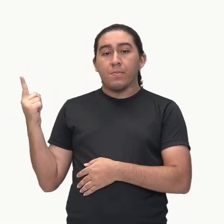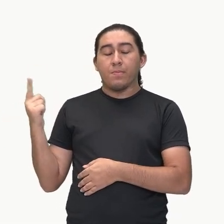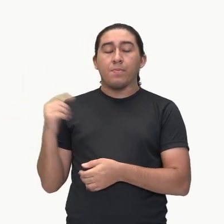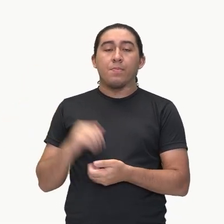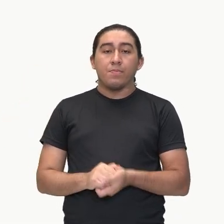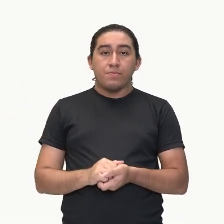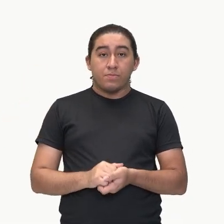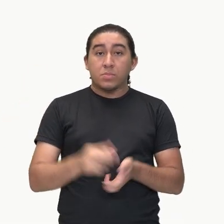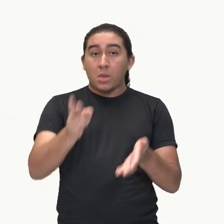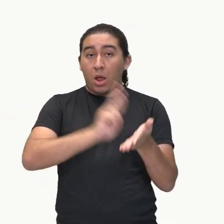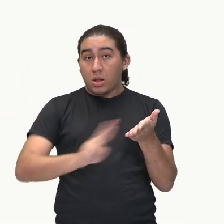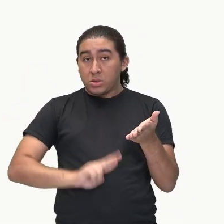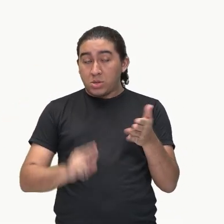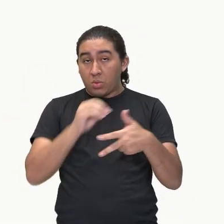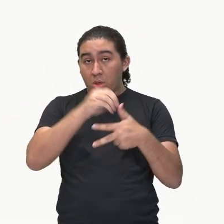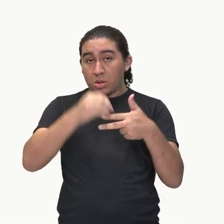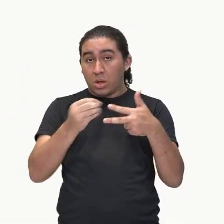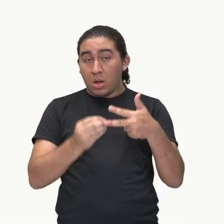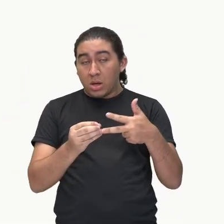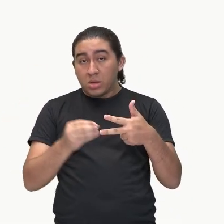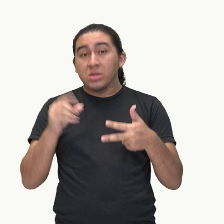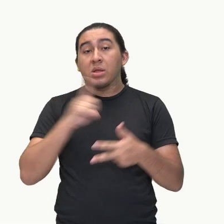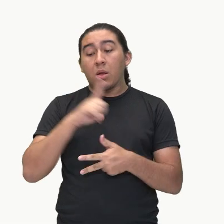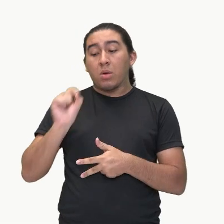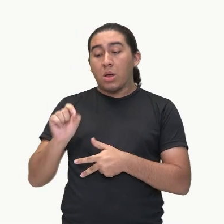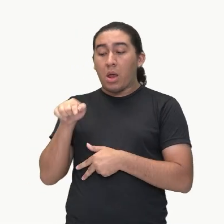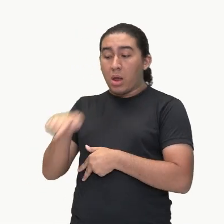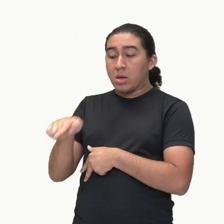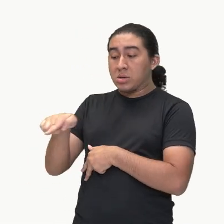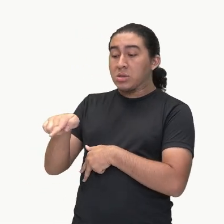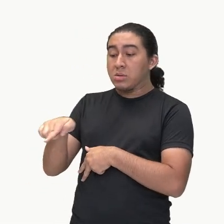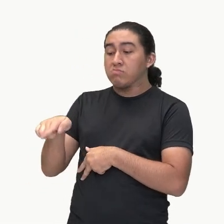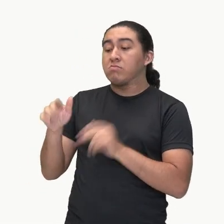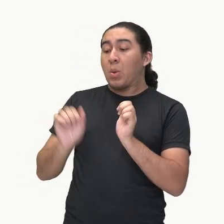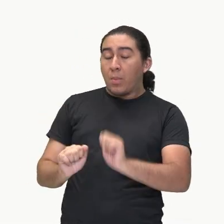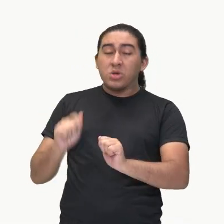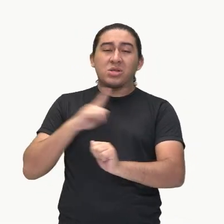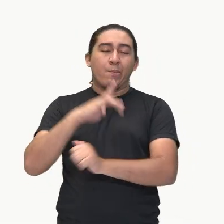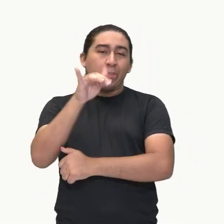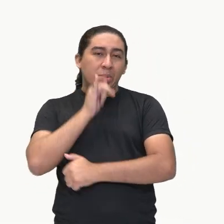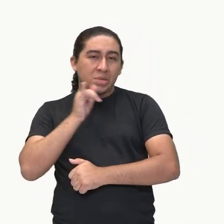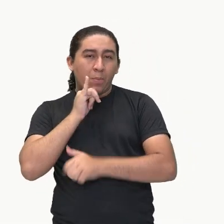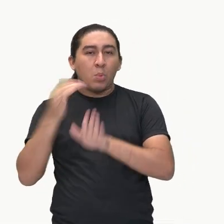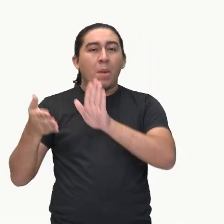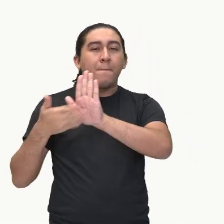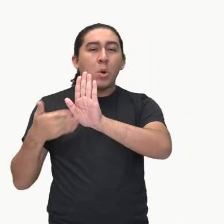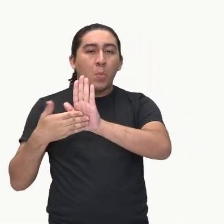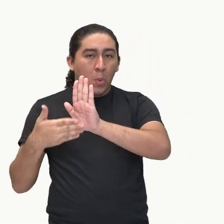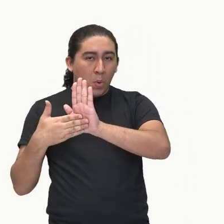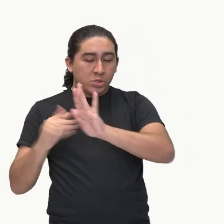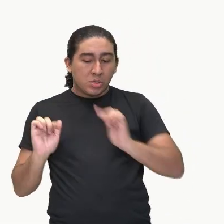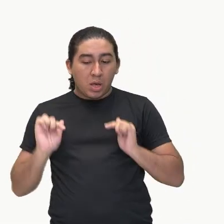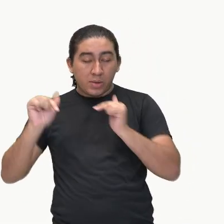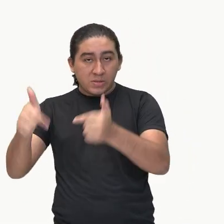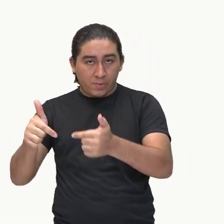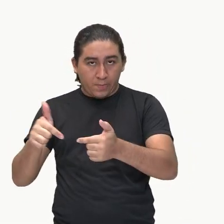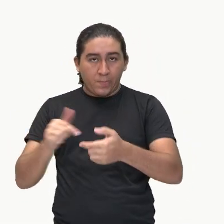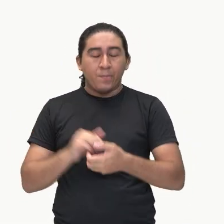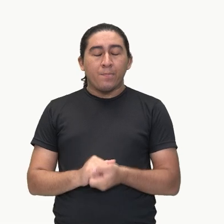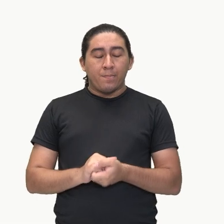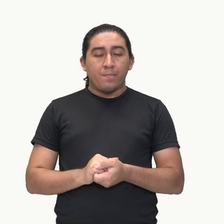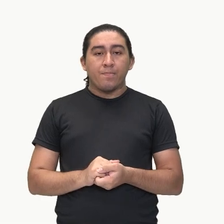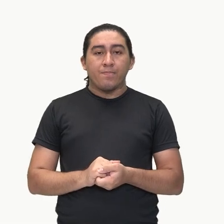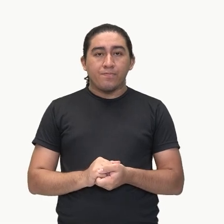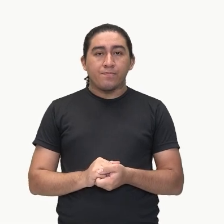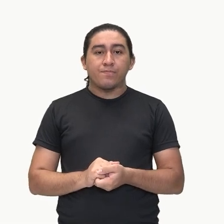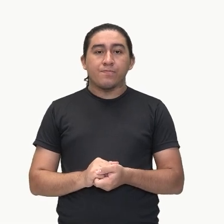redação do Enem, que a conclusão pode se configurar como uma proposta de intervenção, certo?